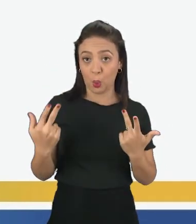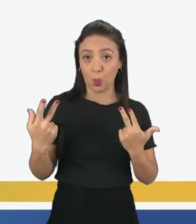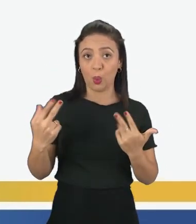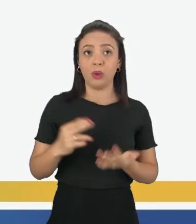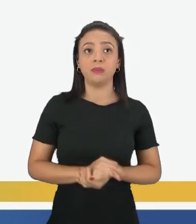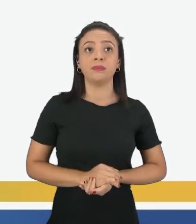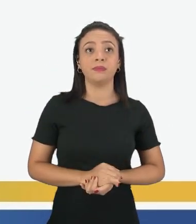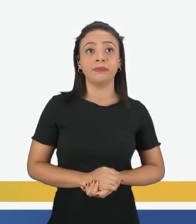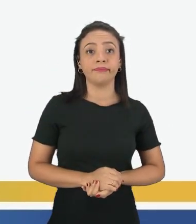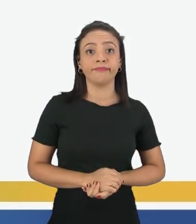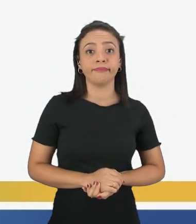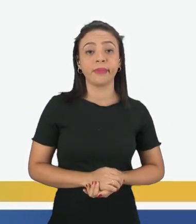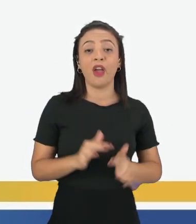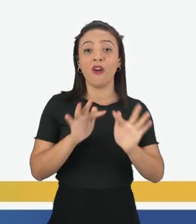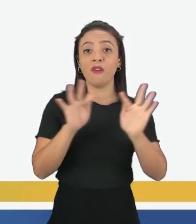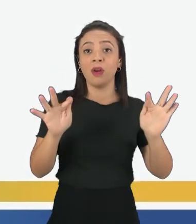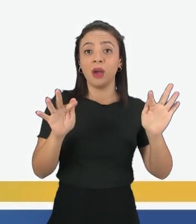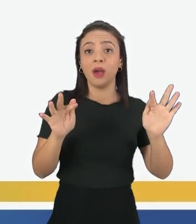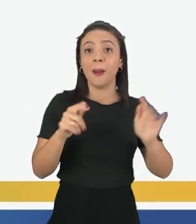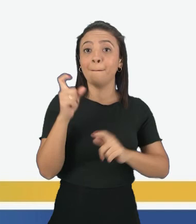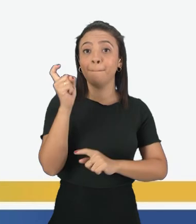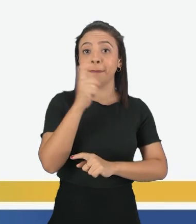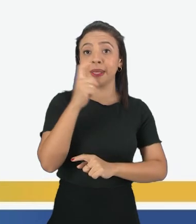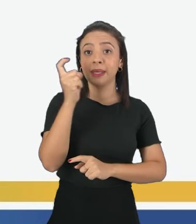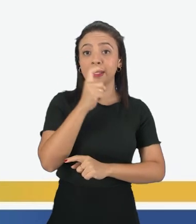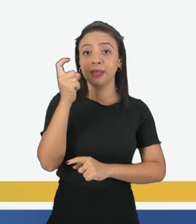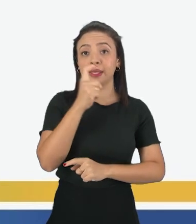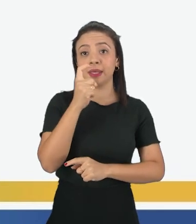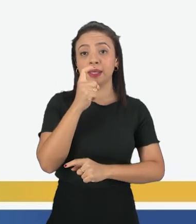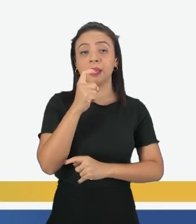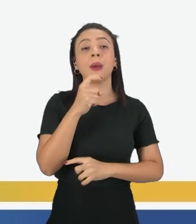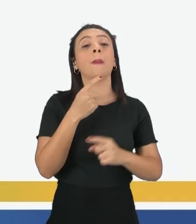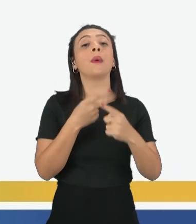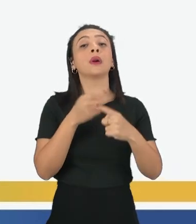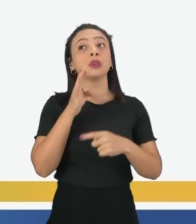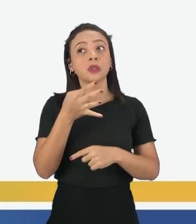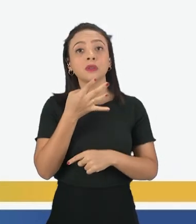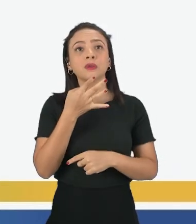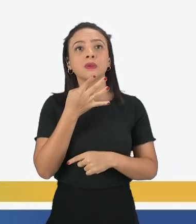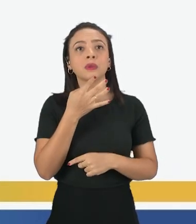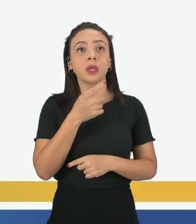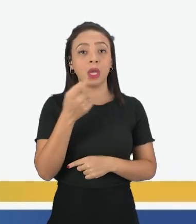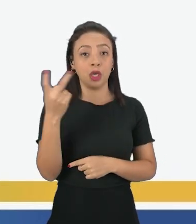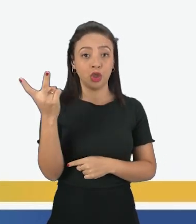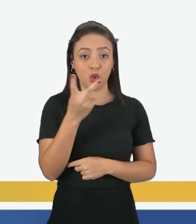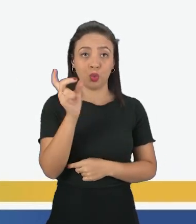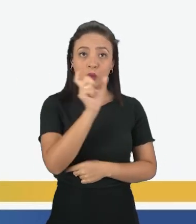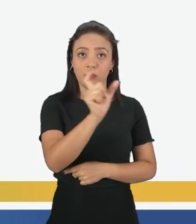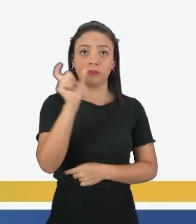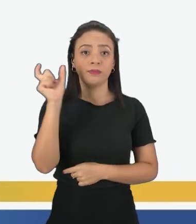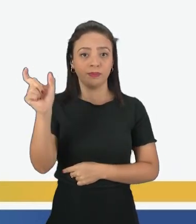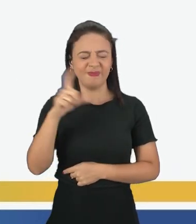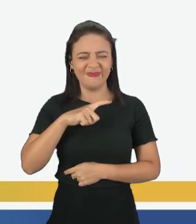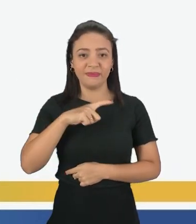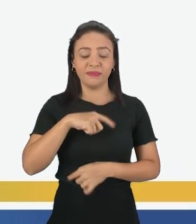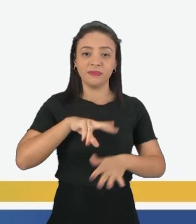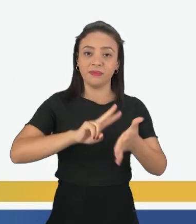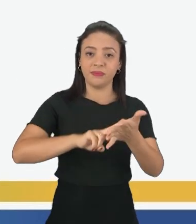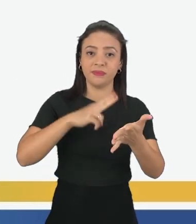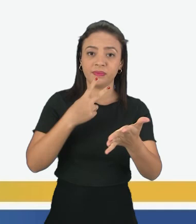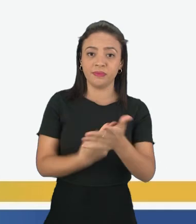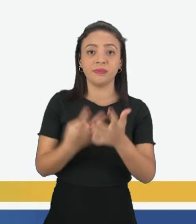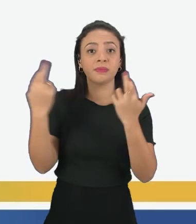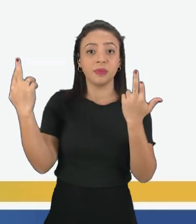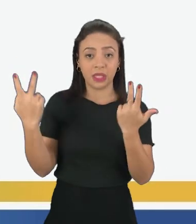Essa questão, essa frase é falsa. Nós vimos que good evening e good night têm a mesma tradução,